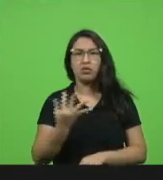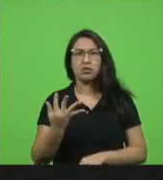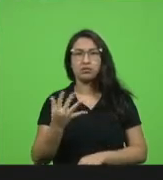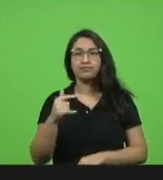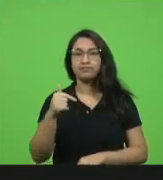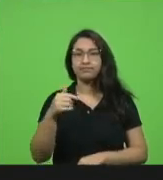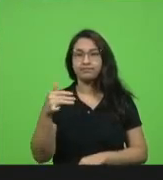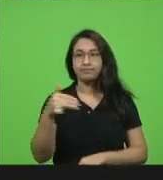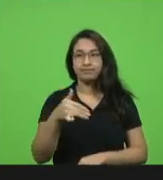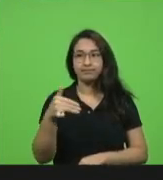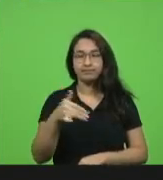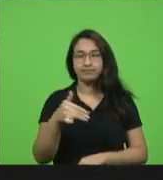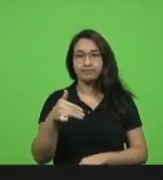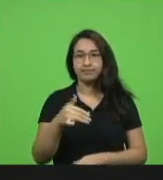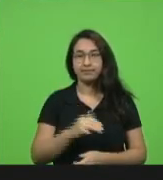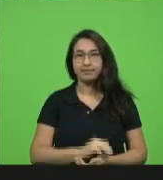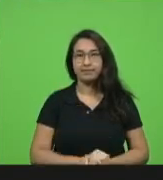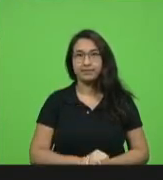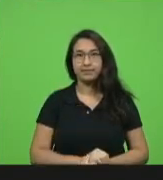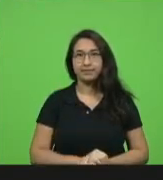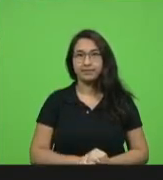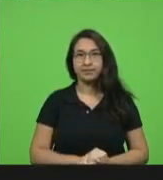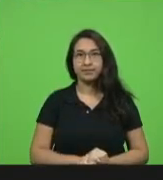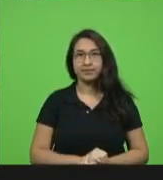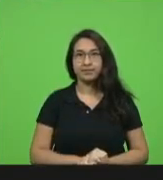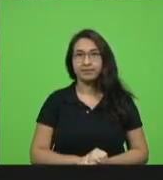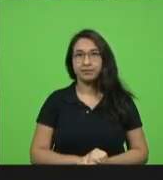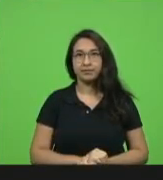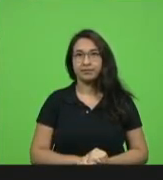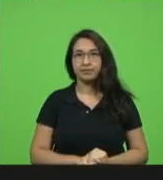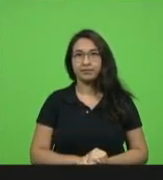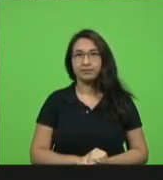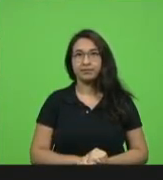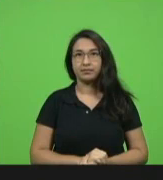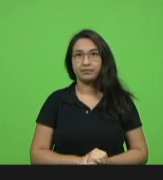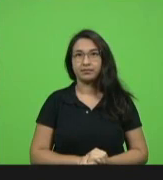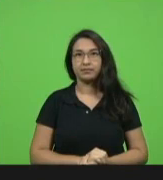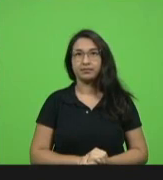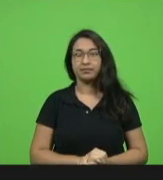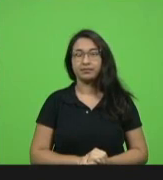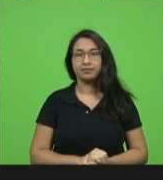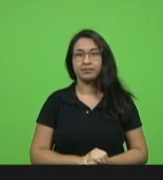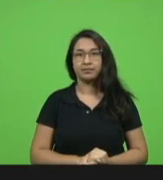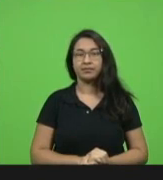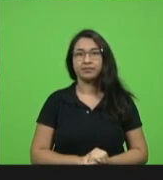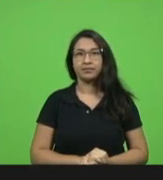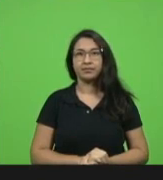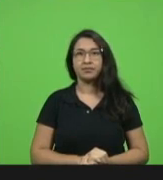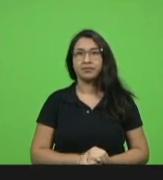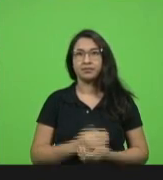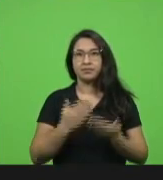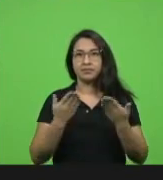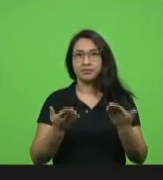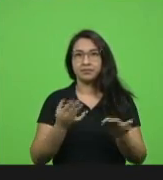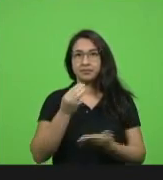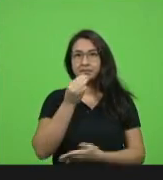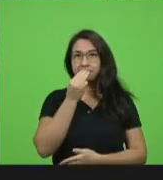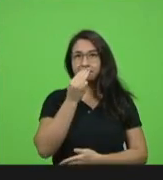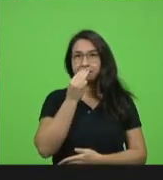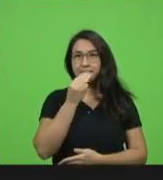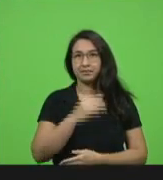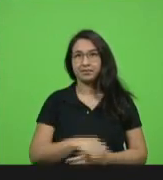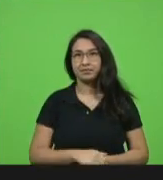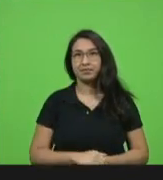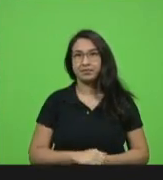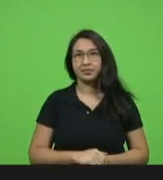40 segundos muito bem se eu posso usar em nome do PMDB vou usar a palavra faz favor então deputado eu